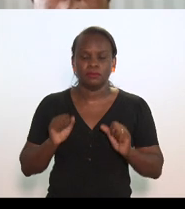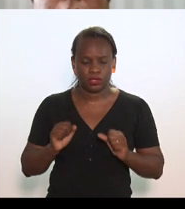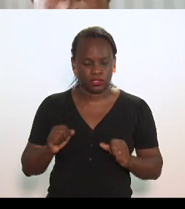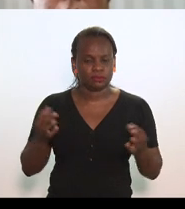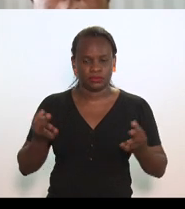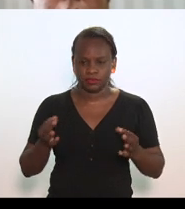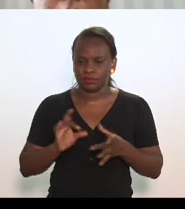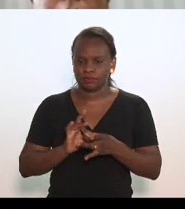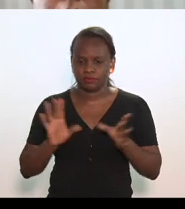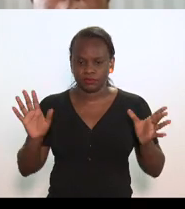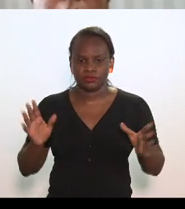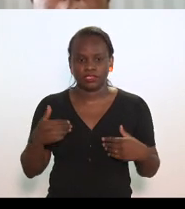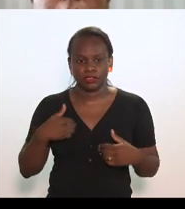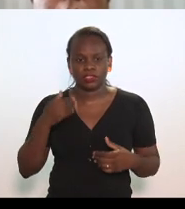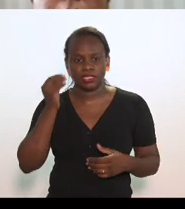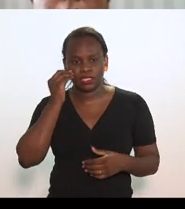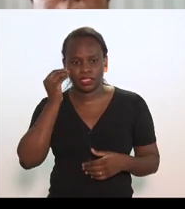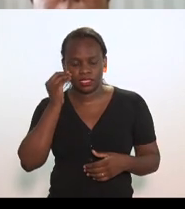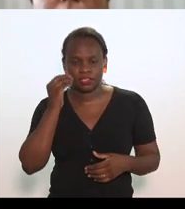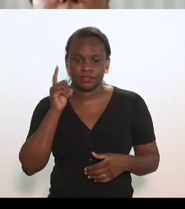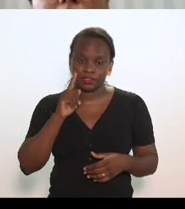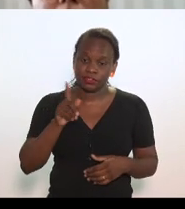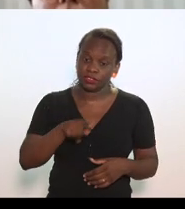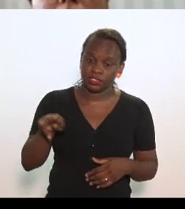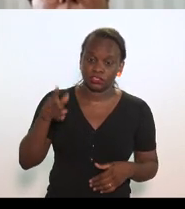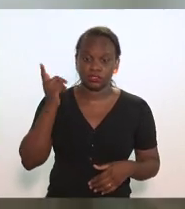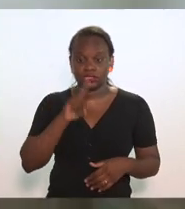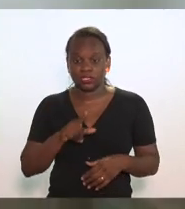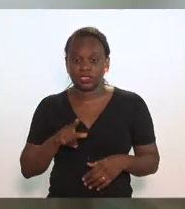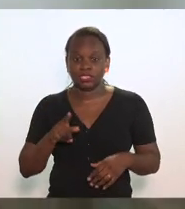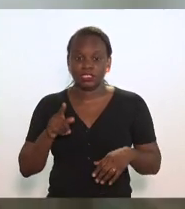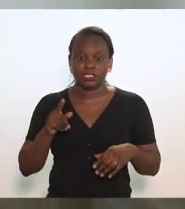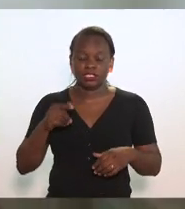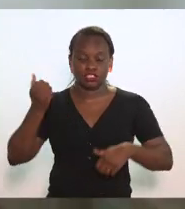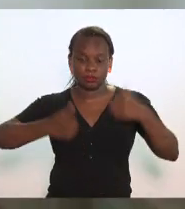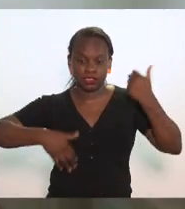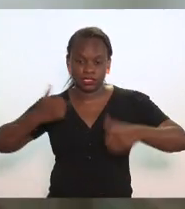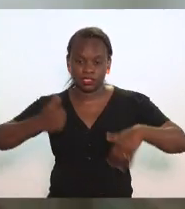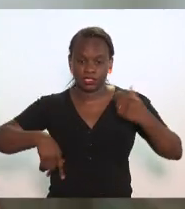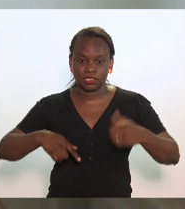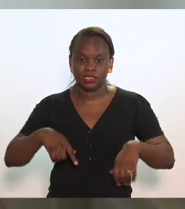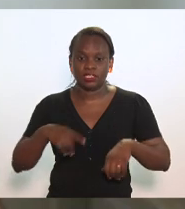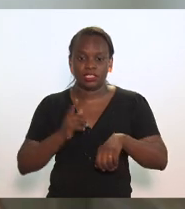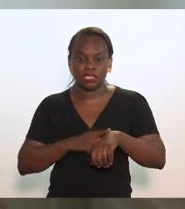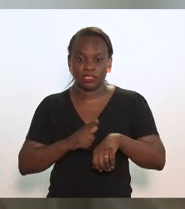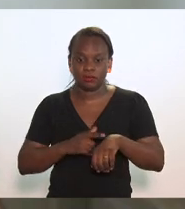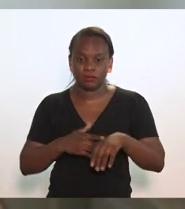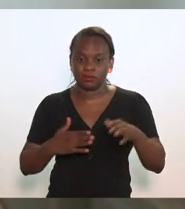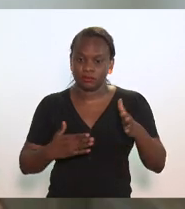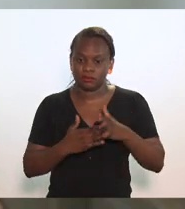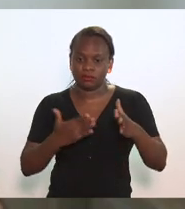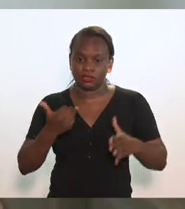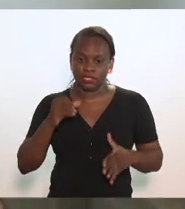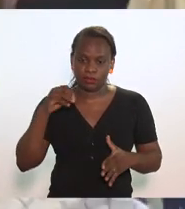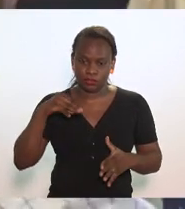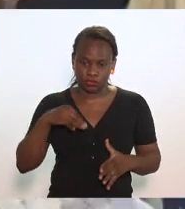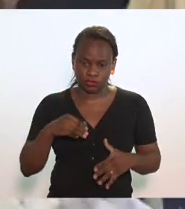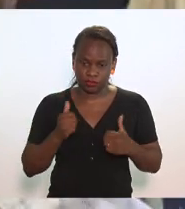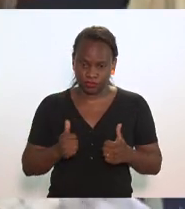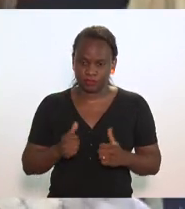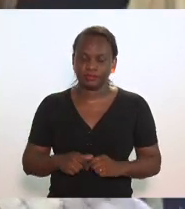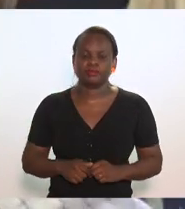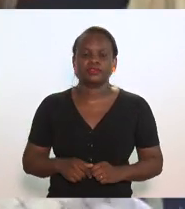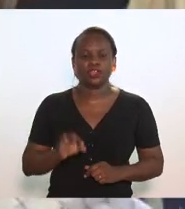Celso Matos. Eu vou tentar ver se vocês conseguem fazer a exposição de vocês entre 10 e 12 minutos, tá? Ótimo.